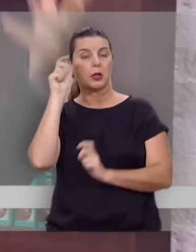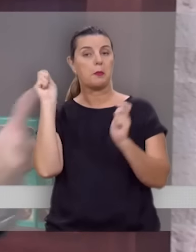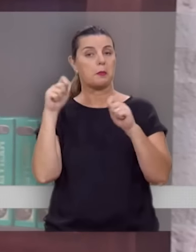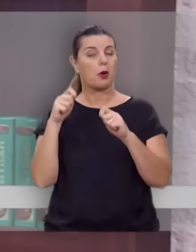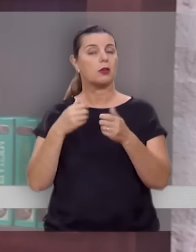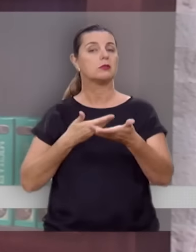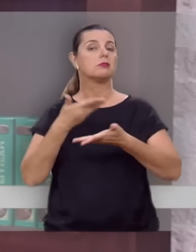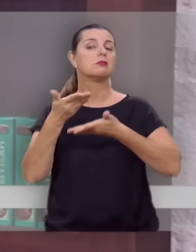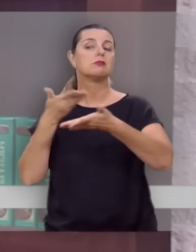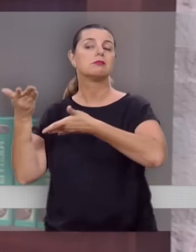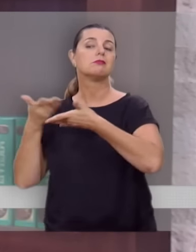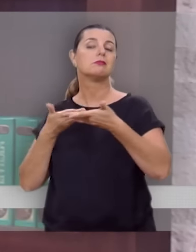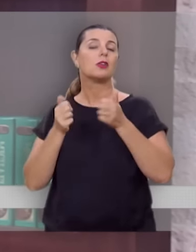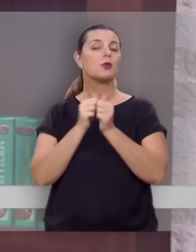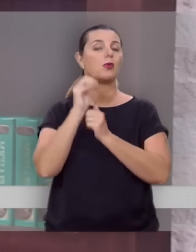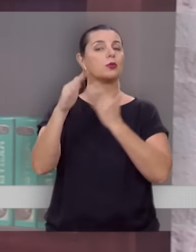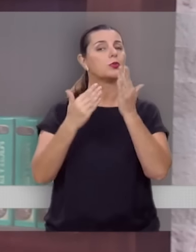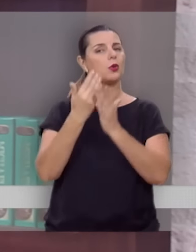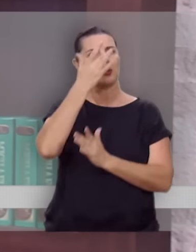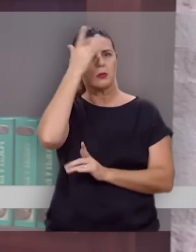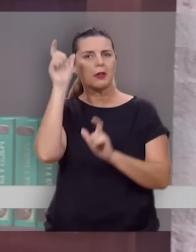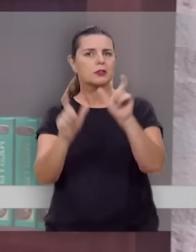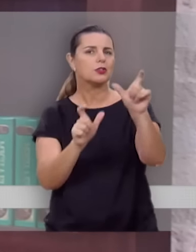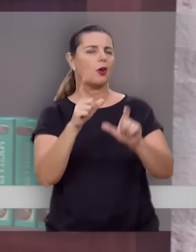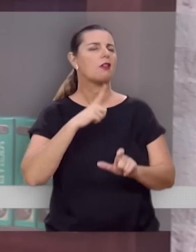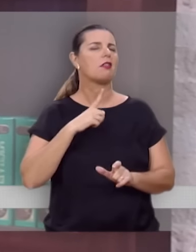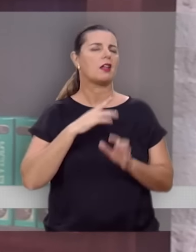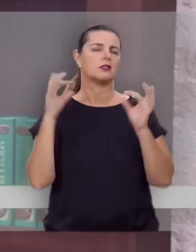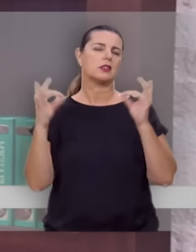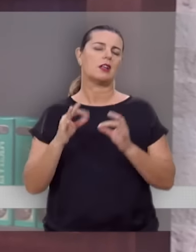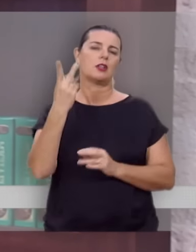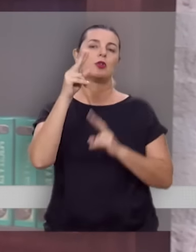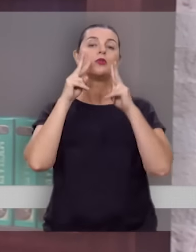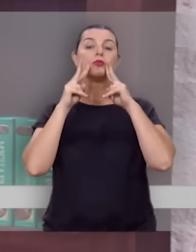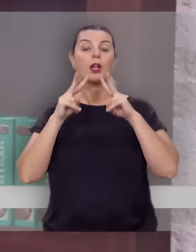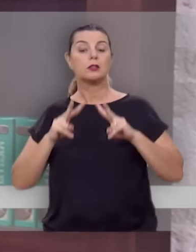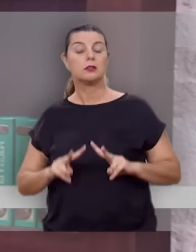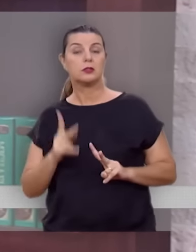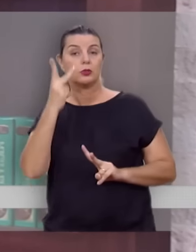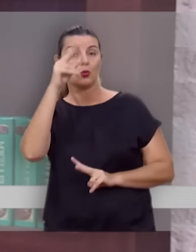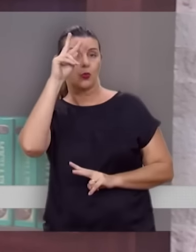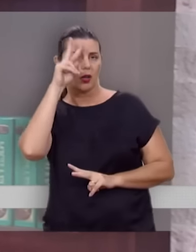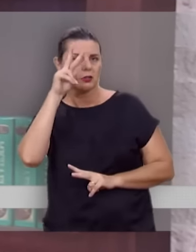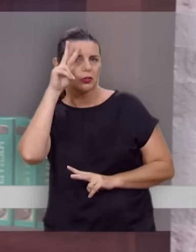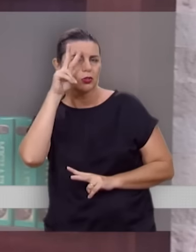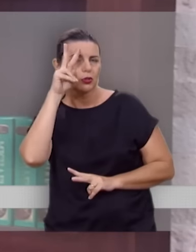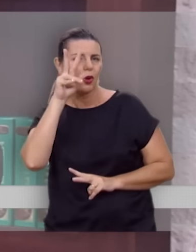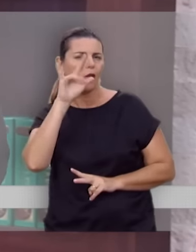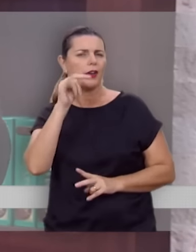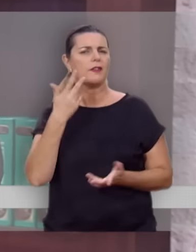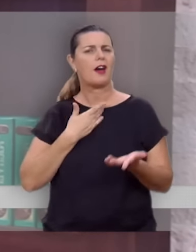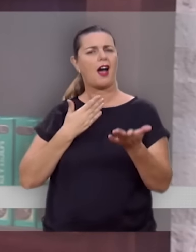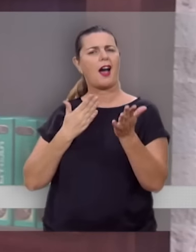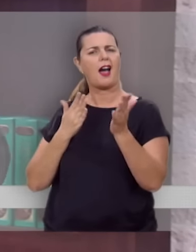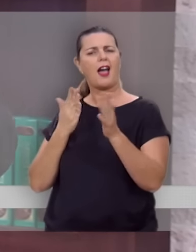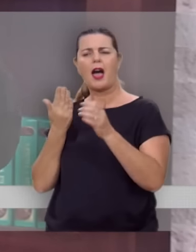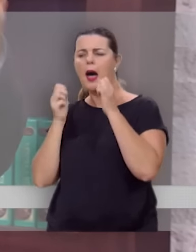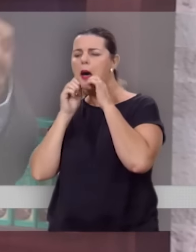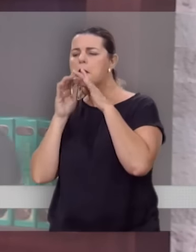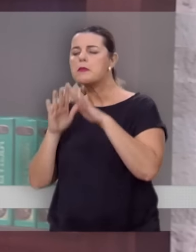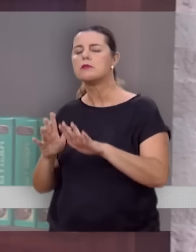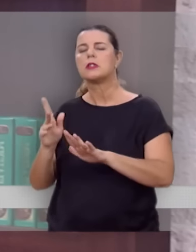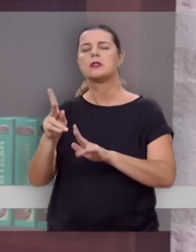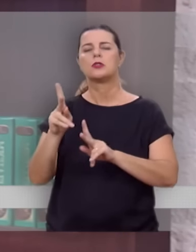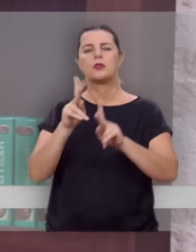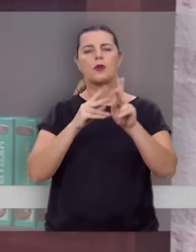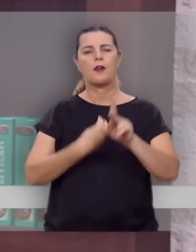compartilhar isso com todo mundo também, porque eu tenho convicção que o seu testemunho, a sua história, irá impactar a vida de